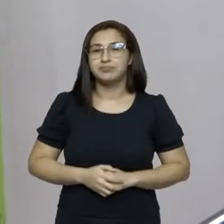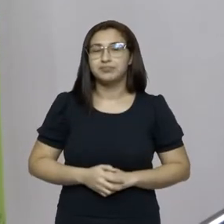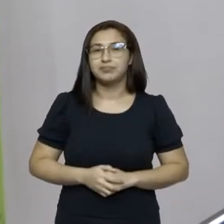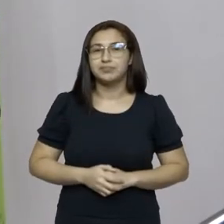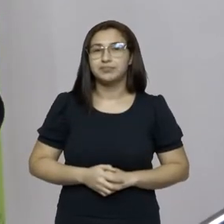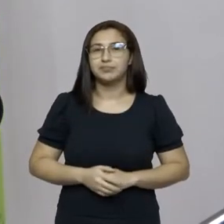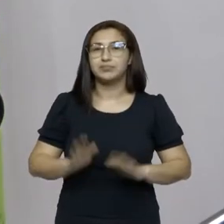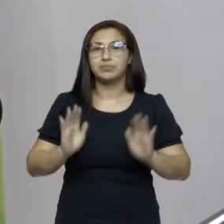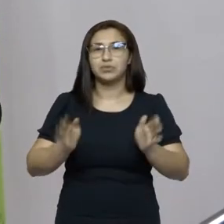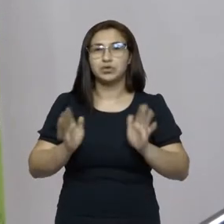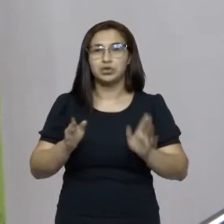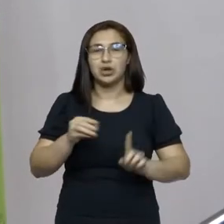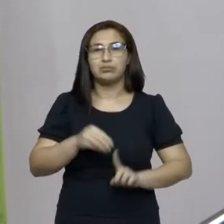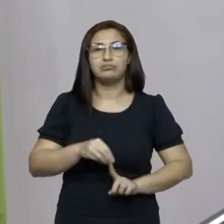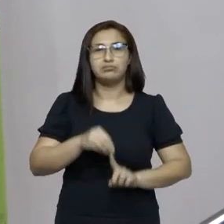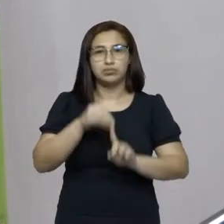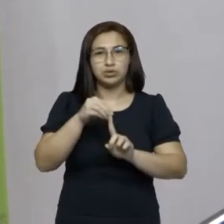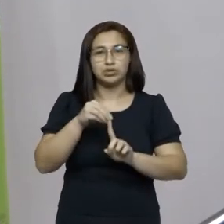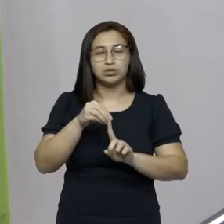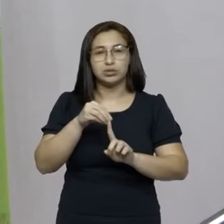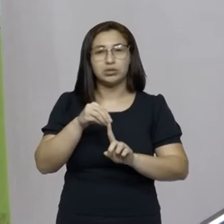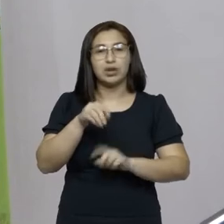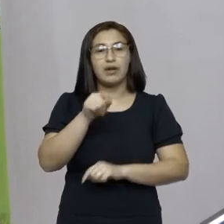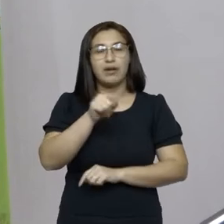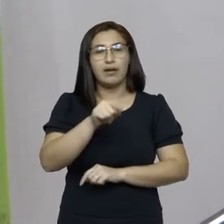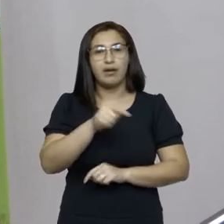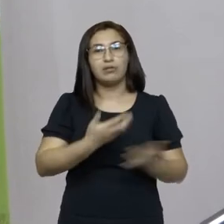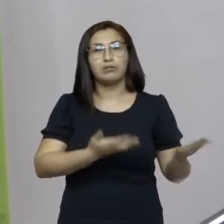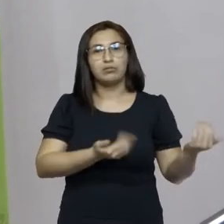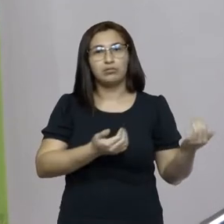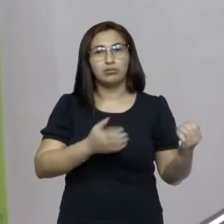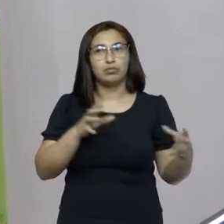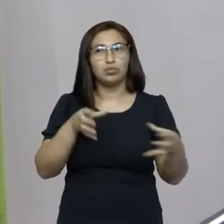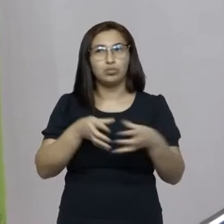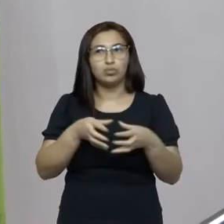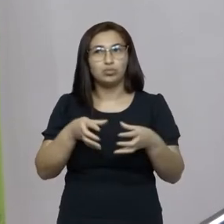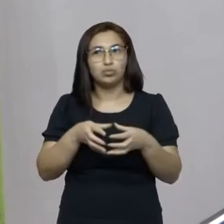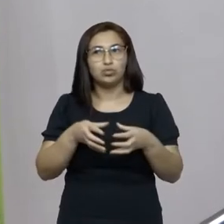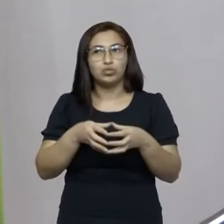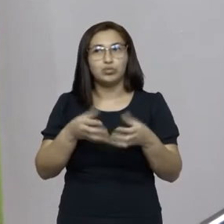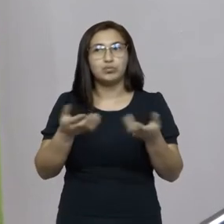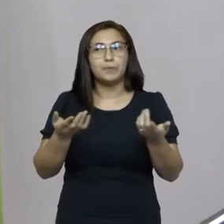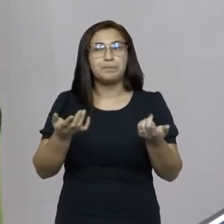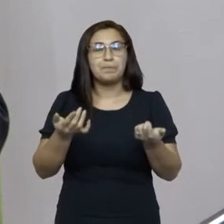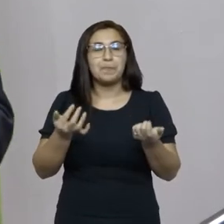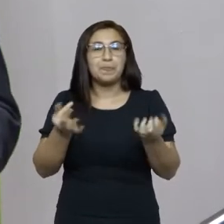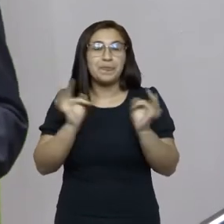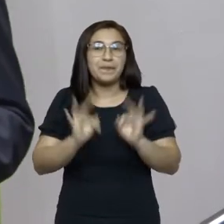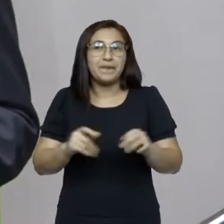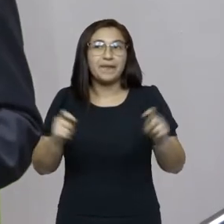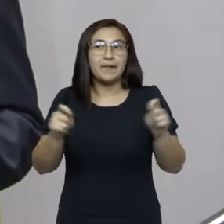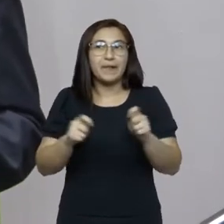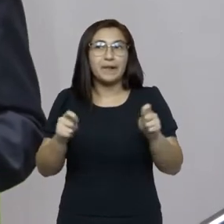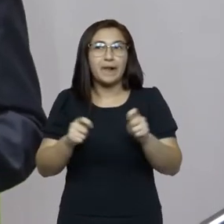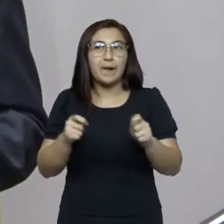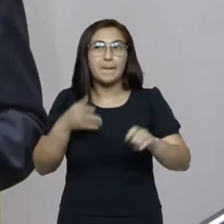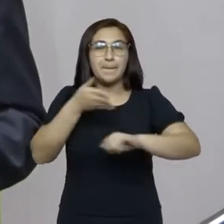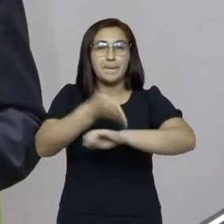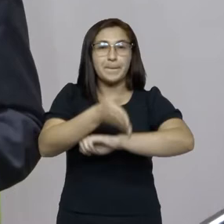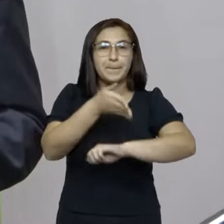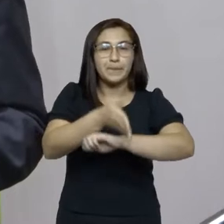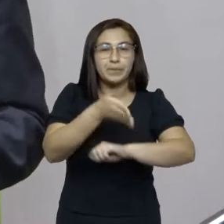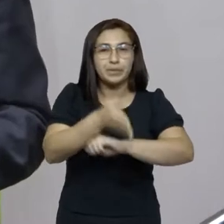já fiz esse destaque à nossa juventude, felizmente, nós tivemos, assim, uma participação